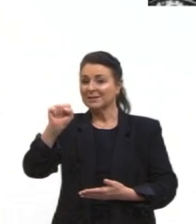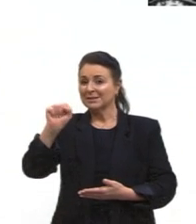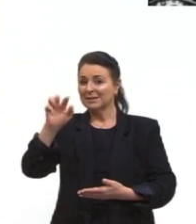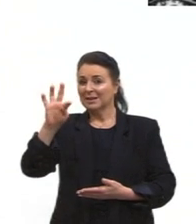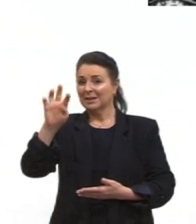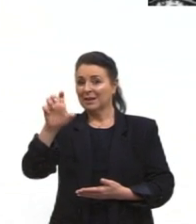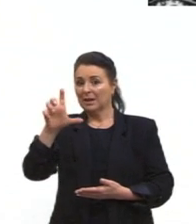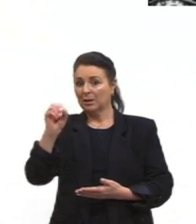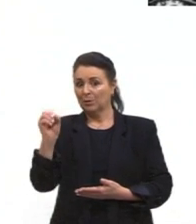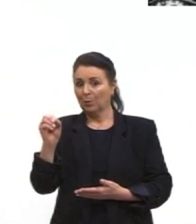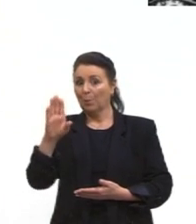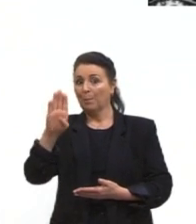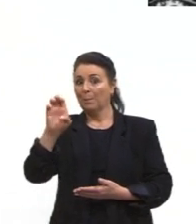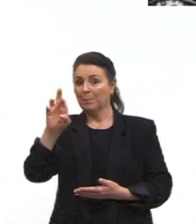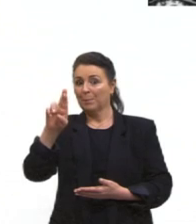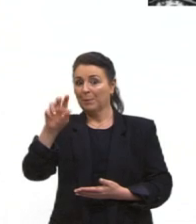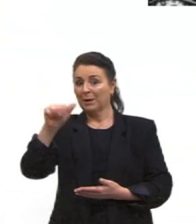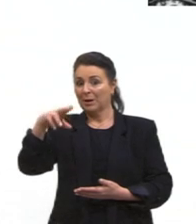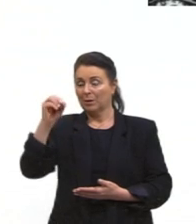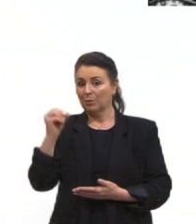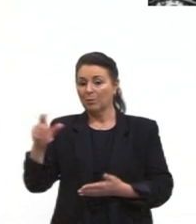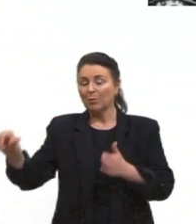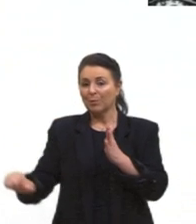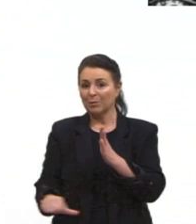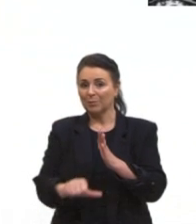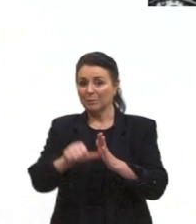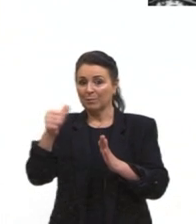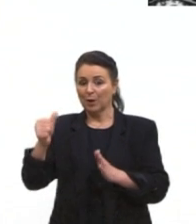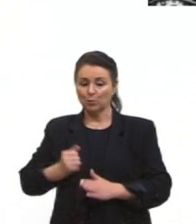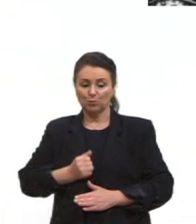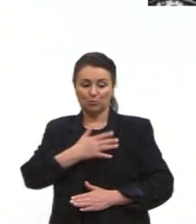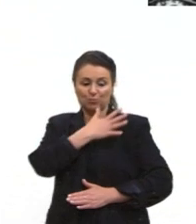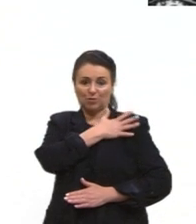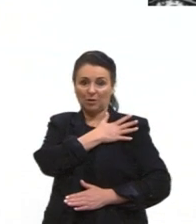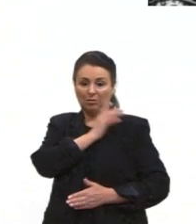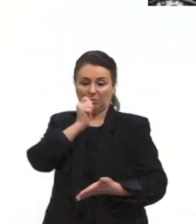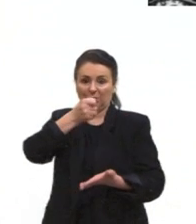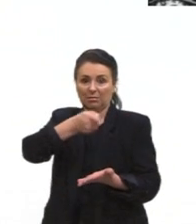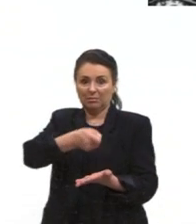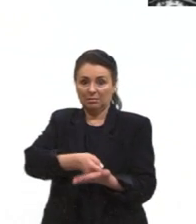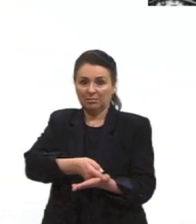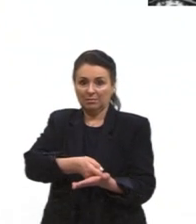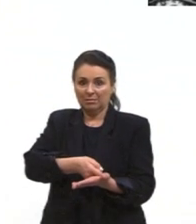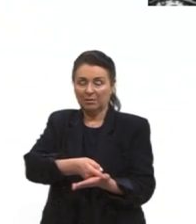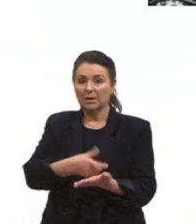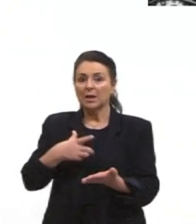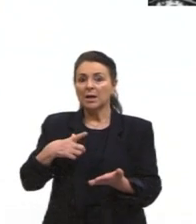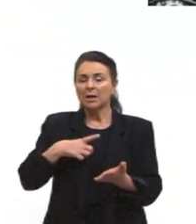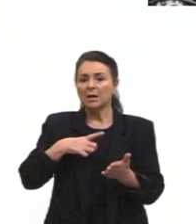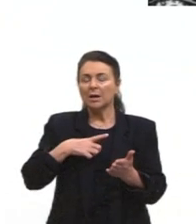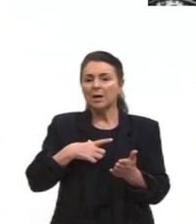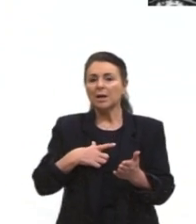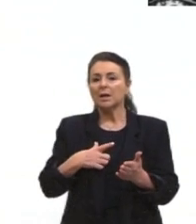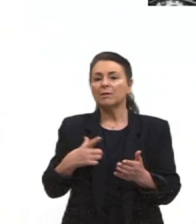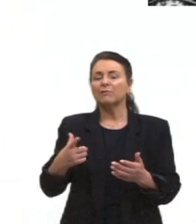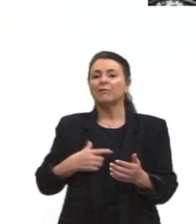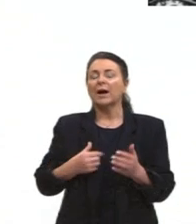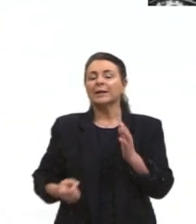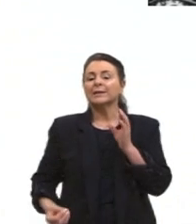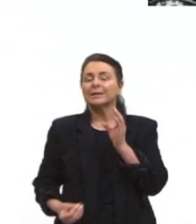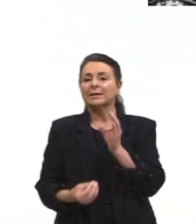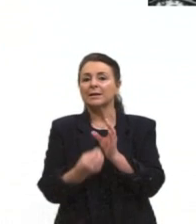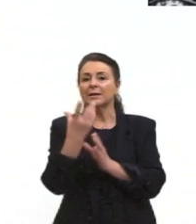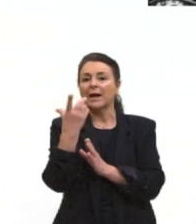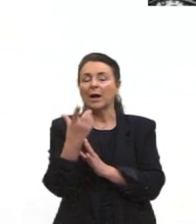ditador. Às vezes as pessoas chamam de presidente, mas ele, na prática, foi um ditador. Ele vai baixar o primeiro ato